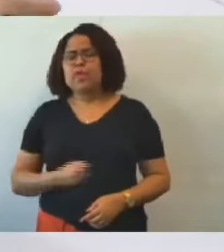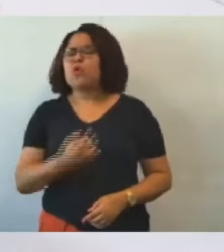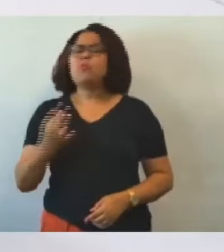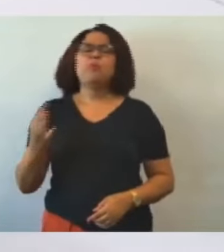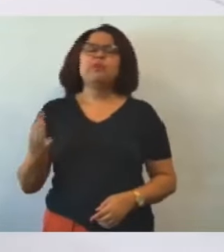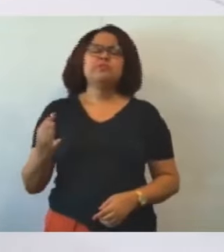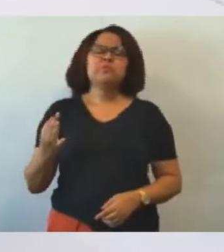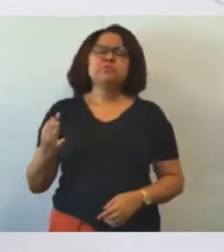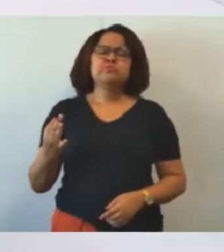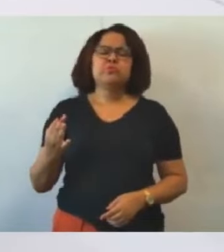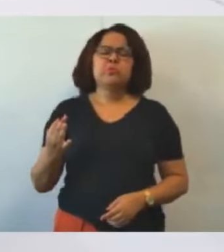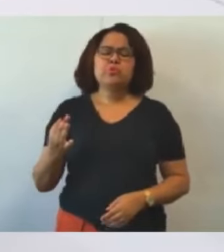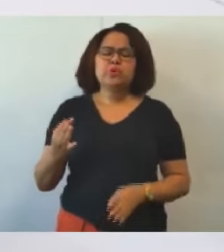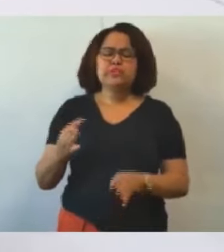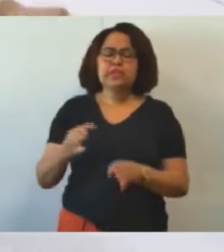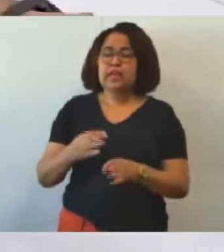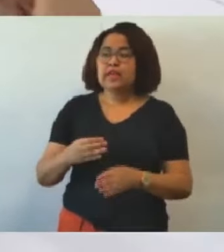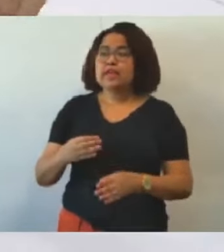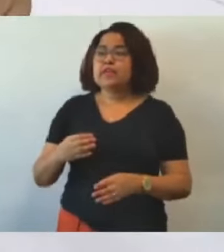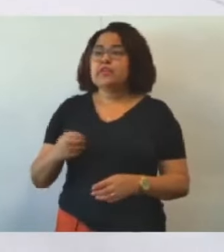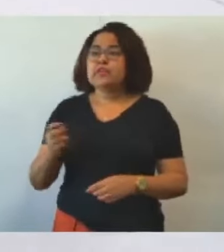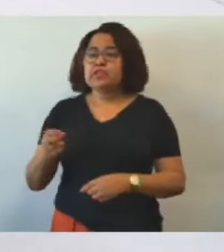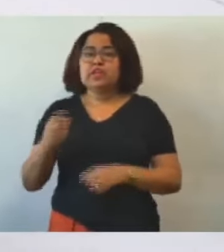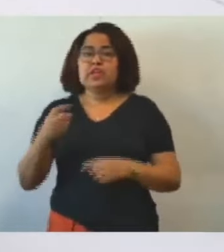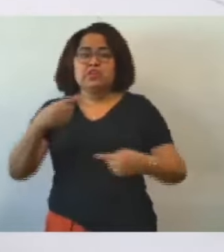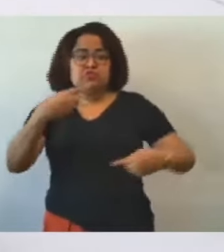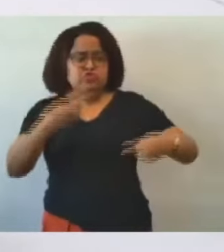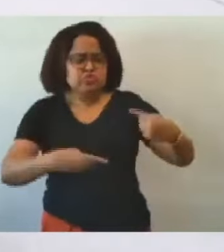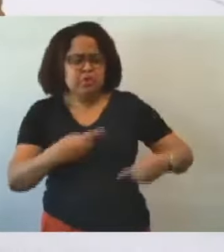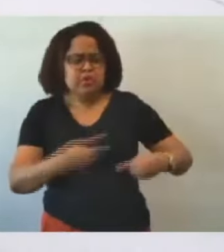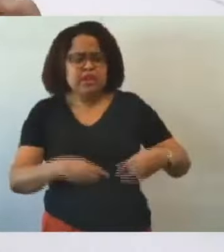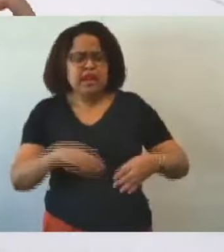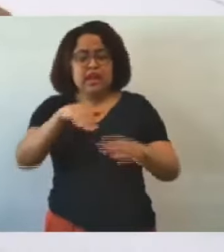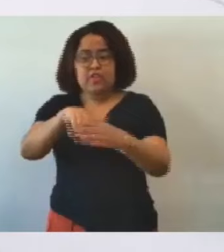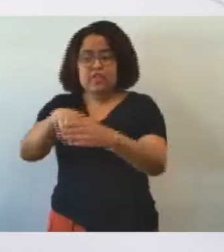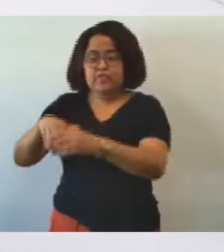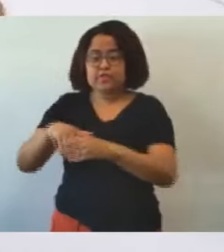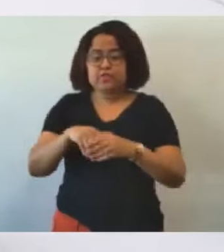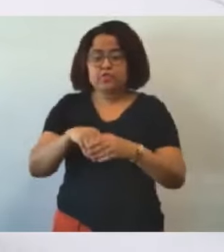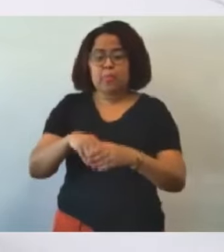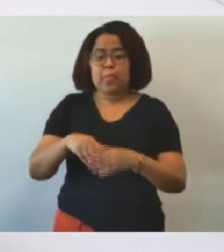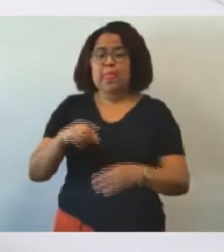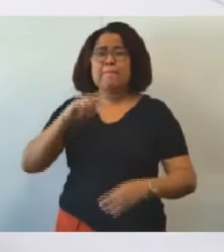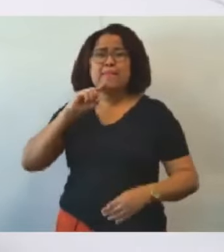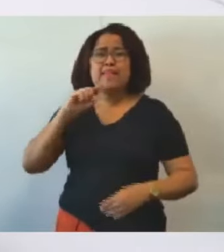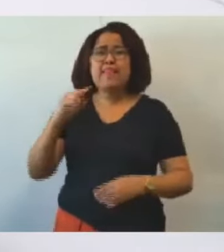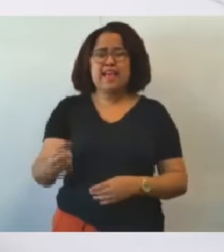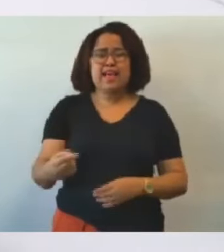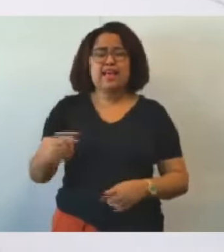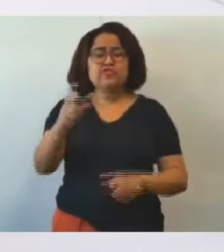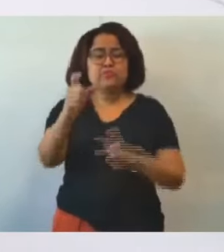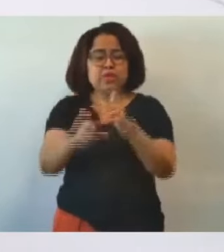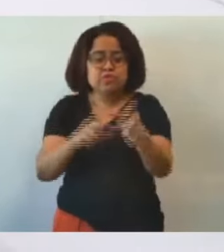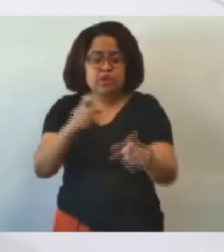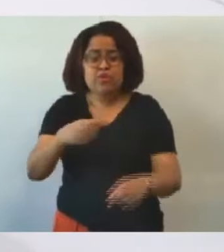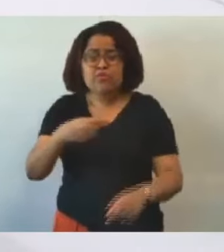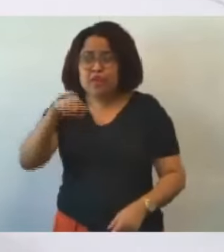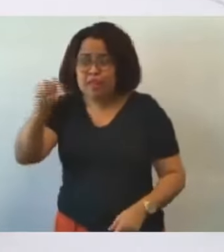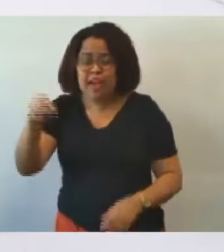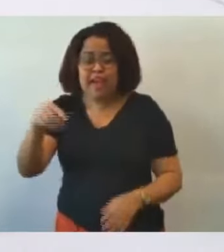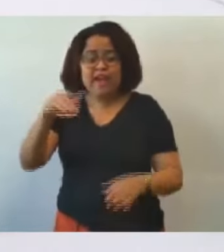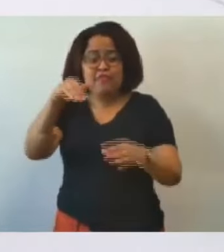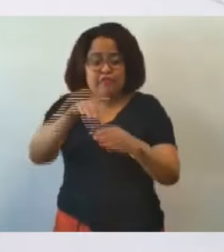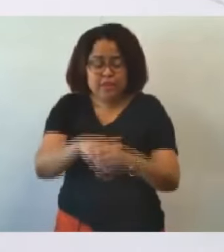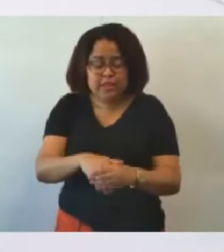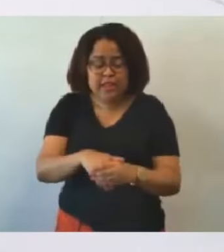concorreram para ser um conselheiro tutelar quantas pessoas foram votar milhares de pessoas foram votar e aí as pessoas